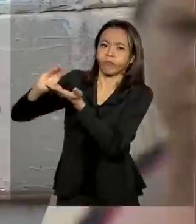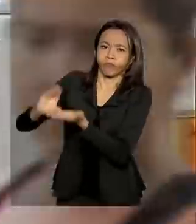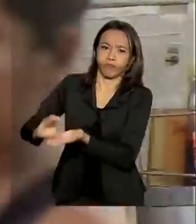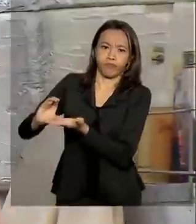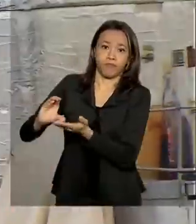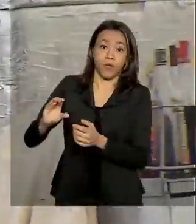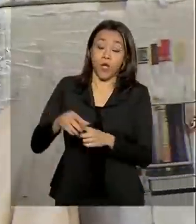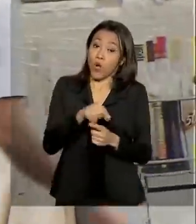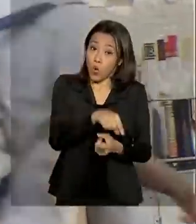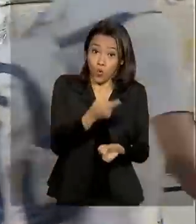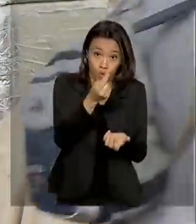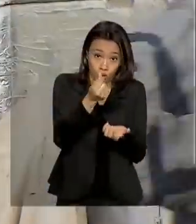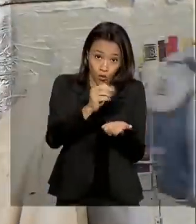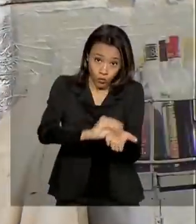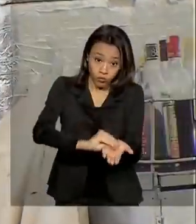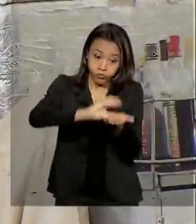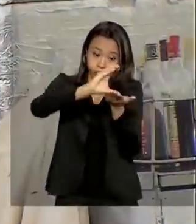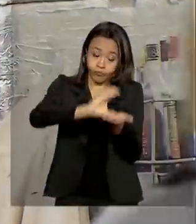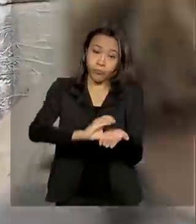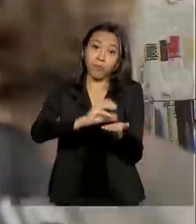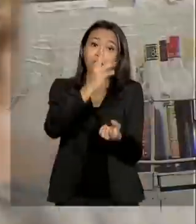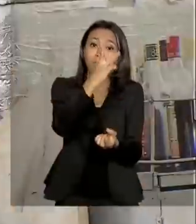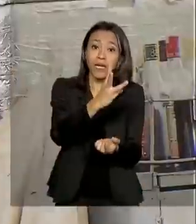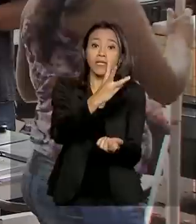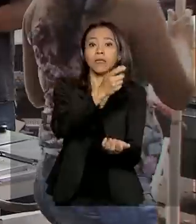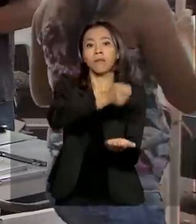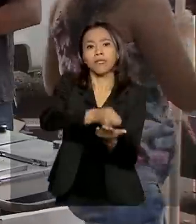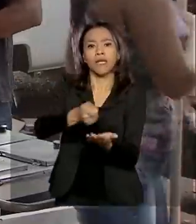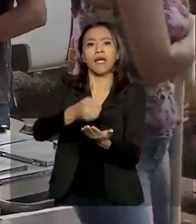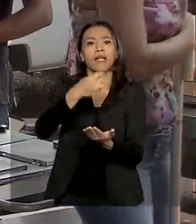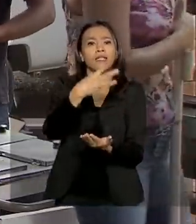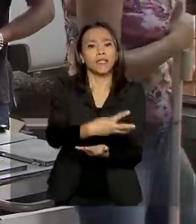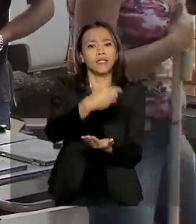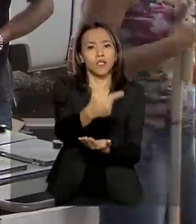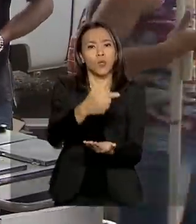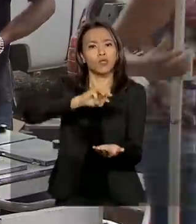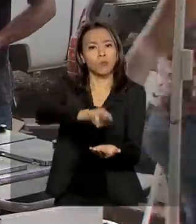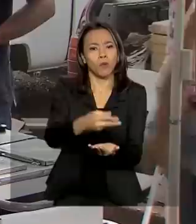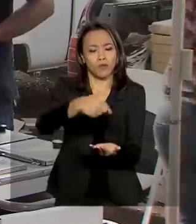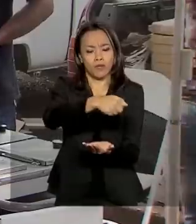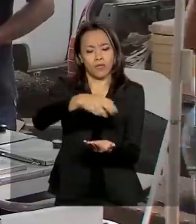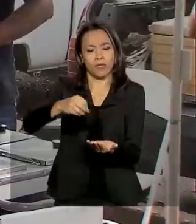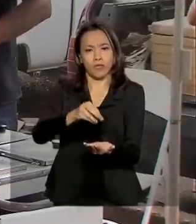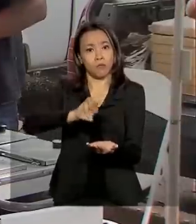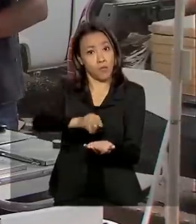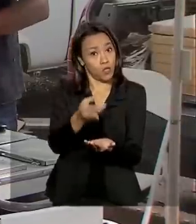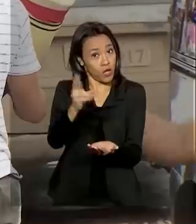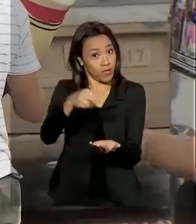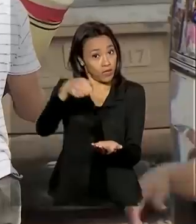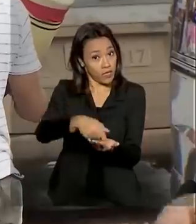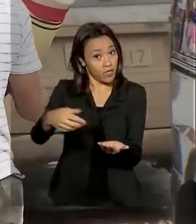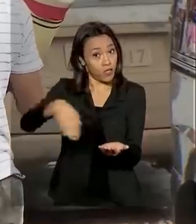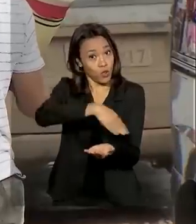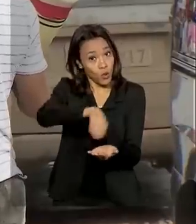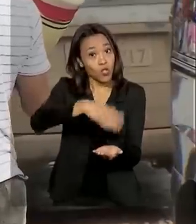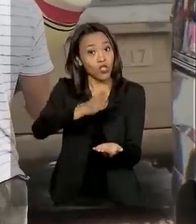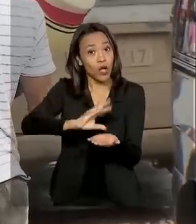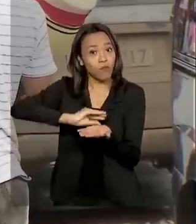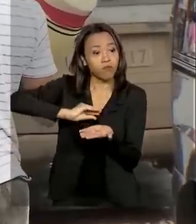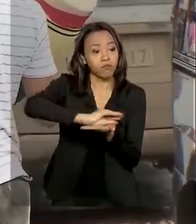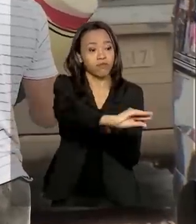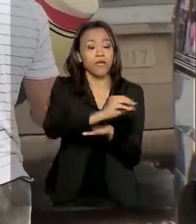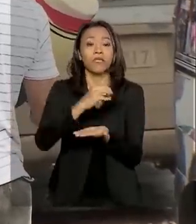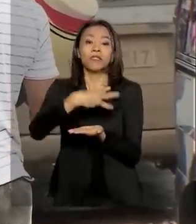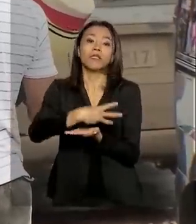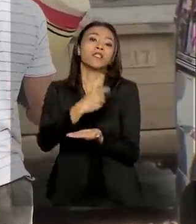recurso disponível para cada uma das três parcelas é de 32 bilhões e 700 milhões de reais. Desse total, já foram transferidos 31